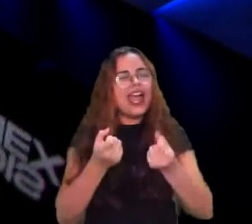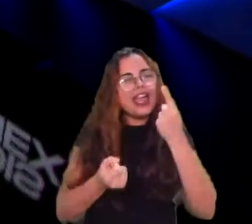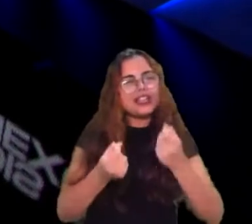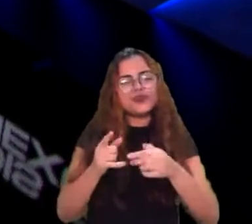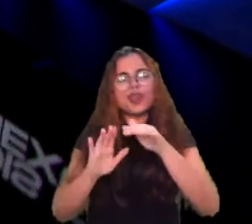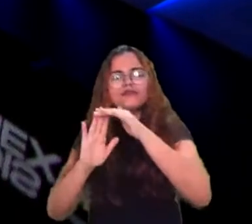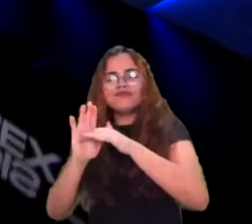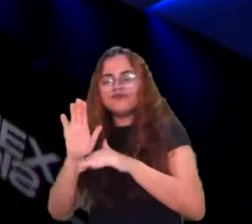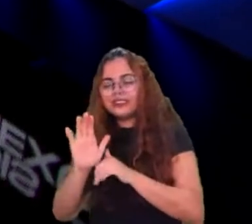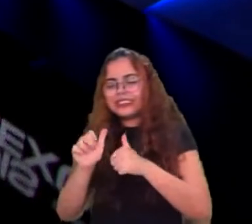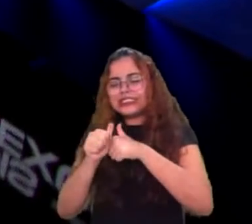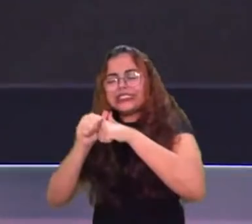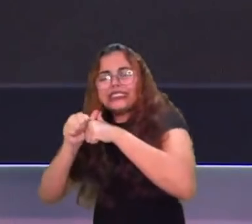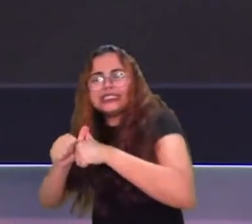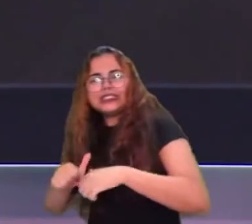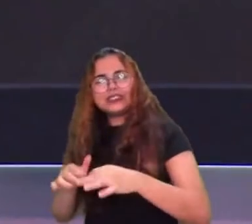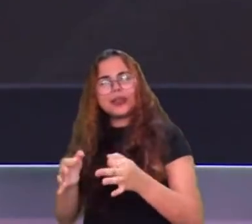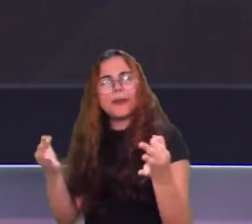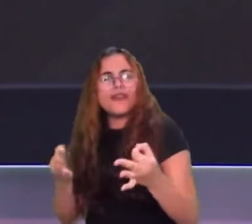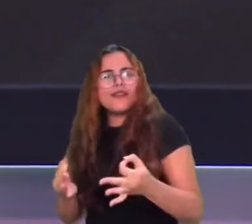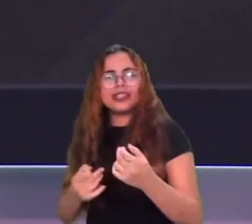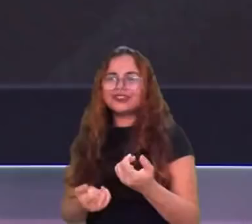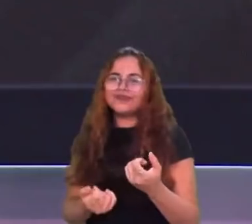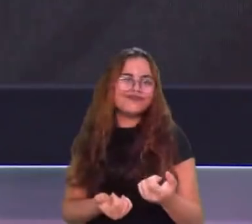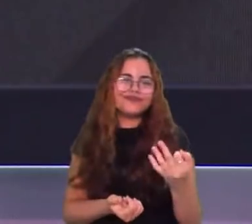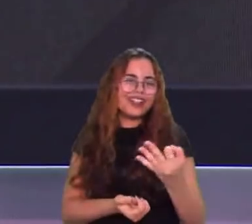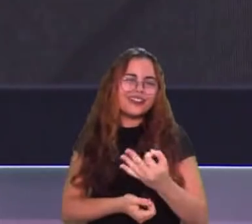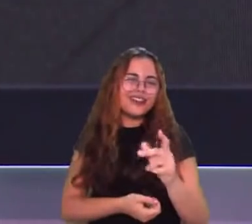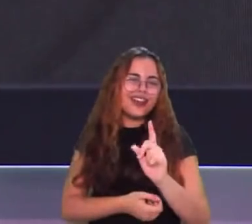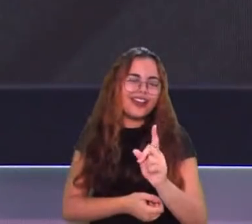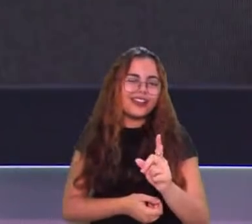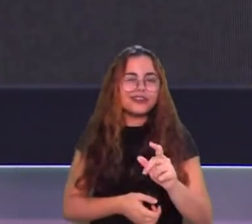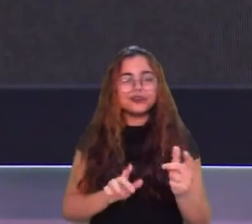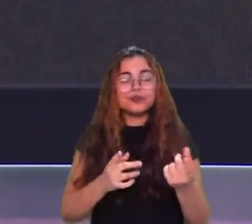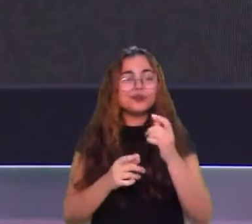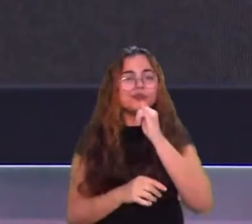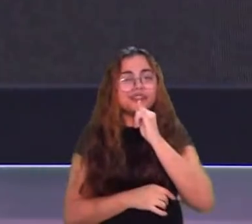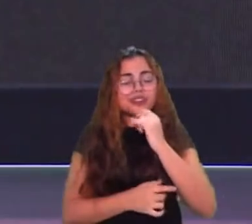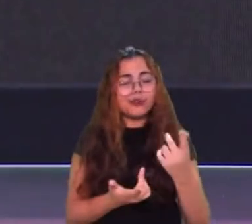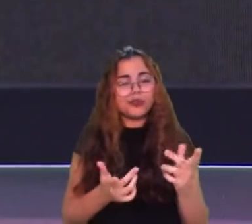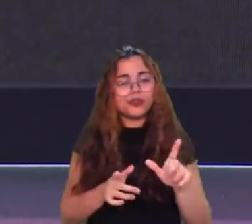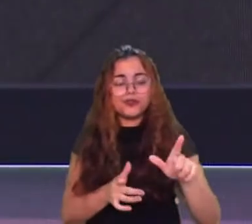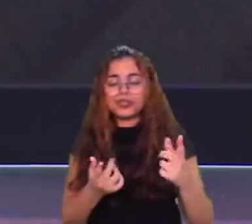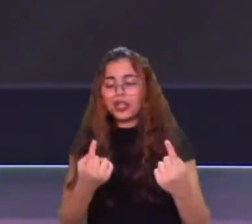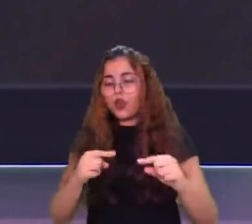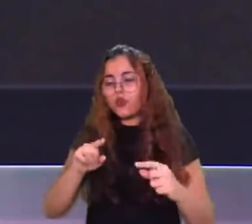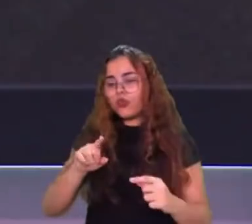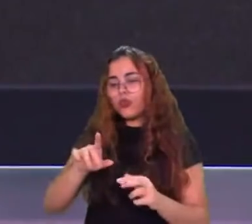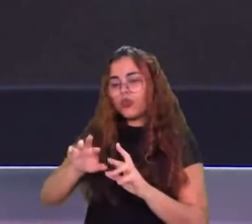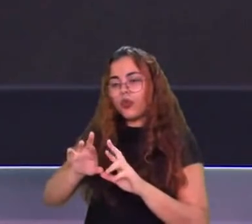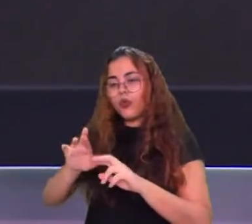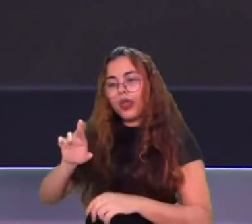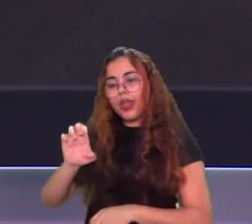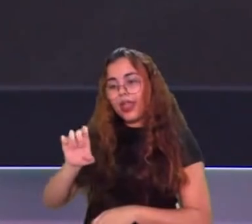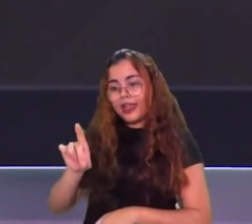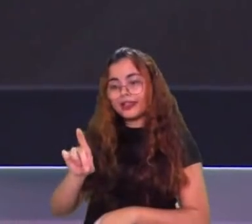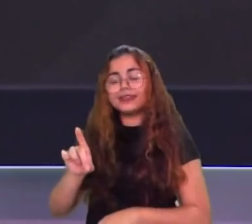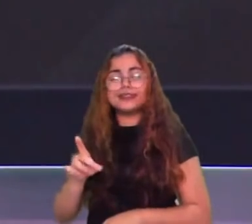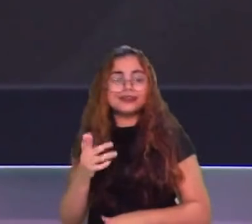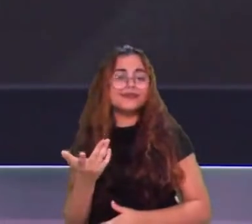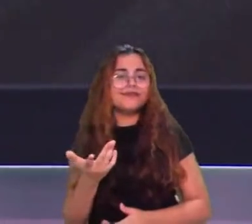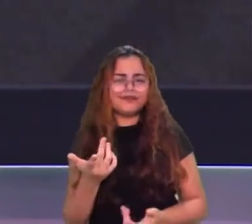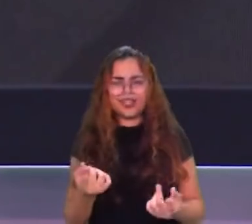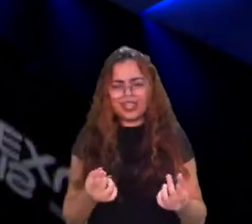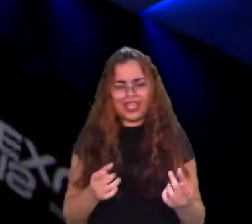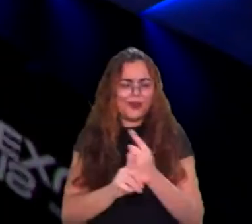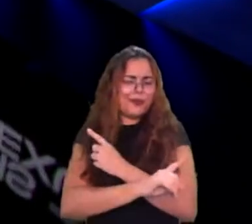que... Mas a Red é meio um pouco do oposto, porque eles demoraram demais pra seguir as regras, né? A gente via, principalmente no ano passado, que